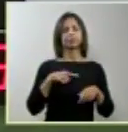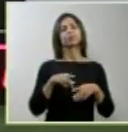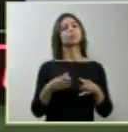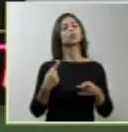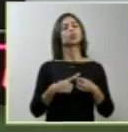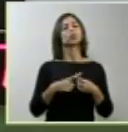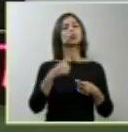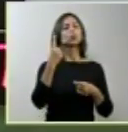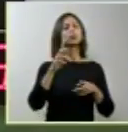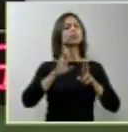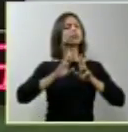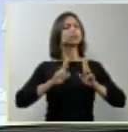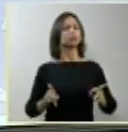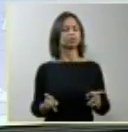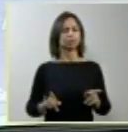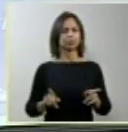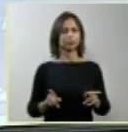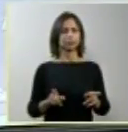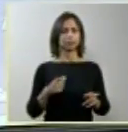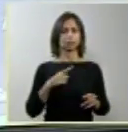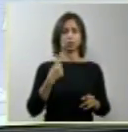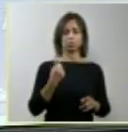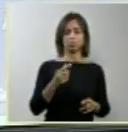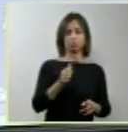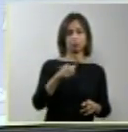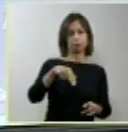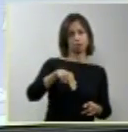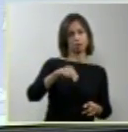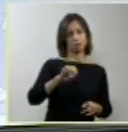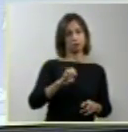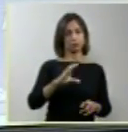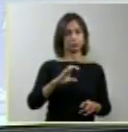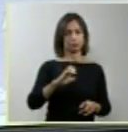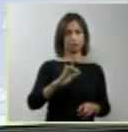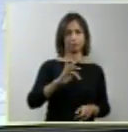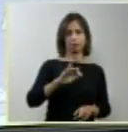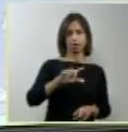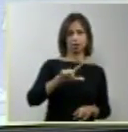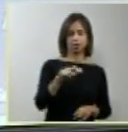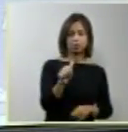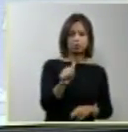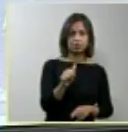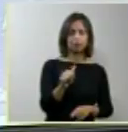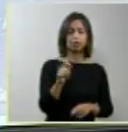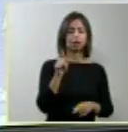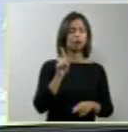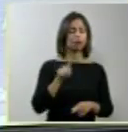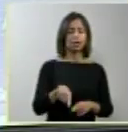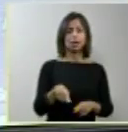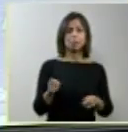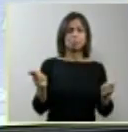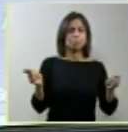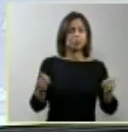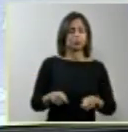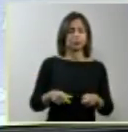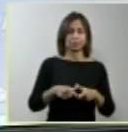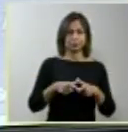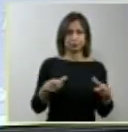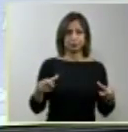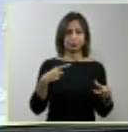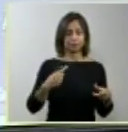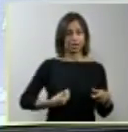única diferença com a anencefalia é a possibilidade maior de